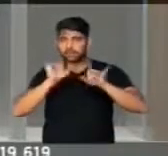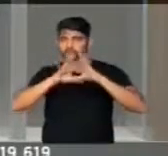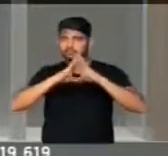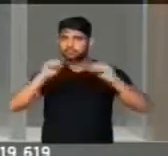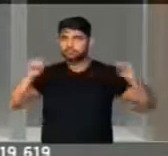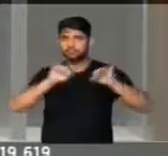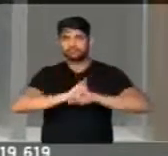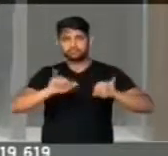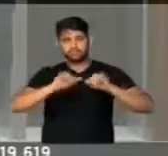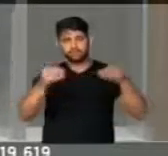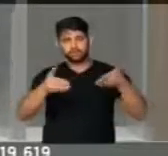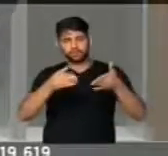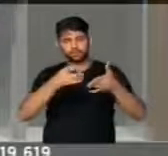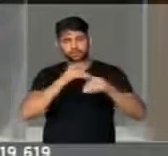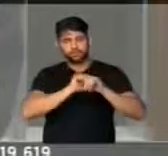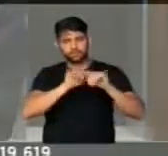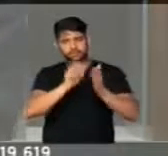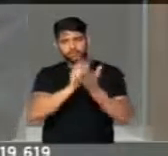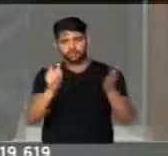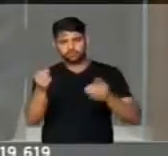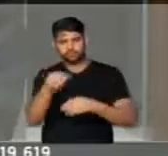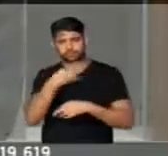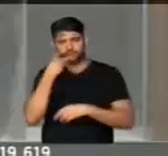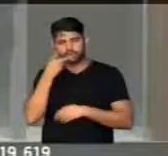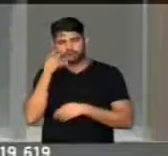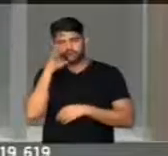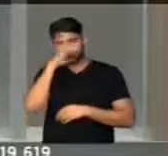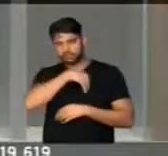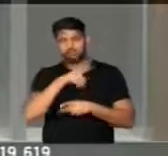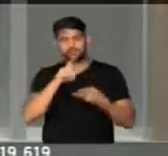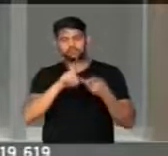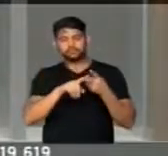noticiário. E hoje aparece no Globo uma nova denúncia.